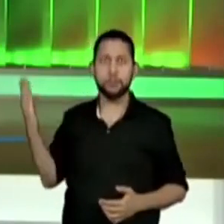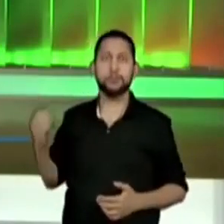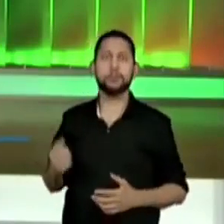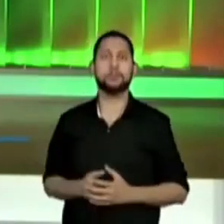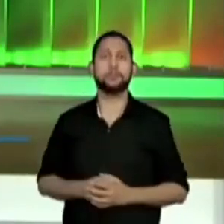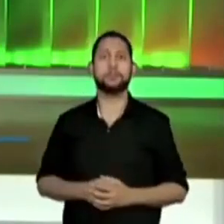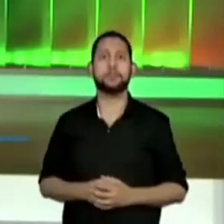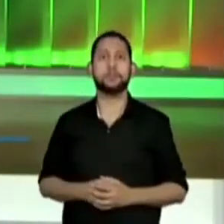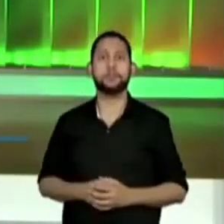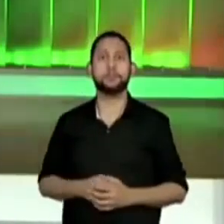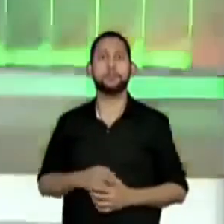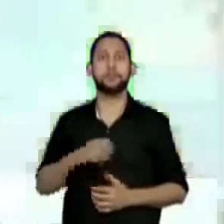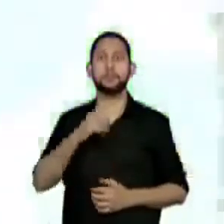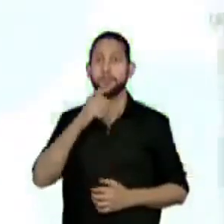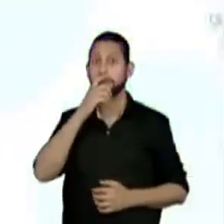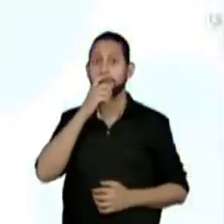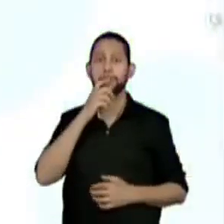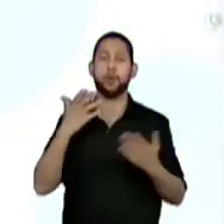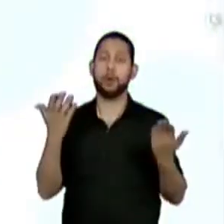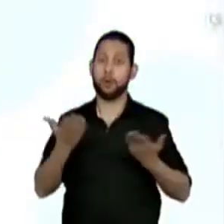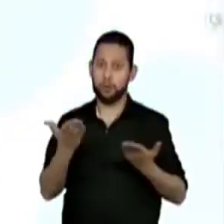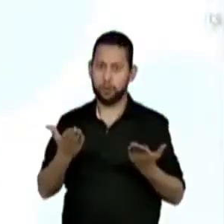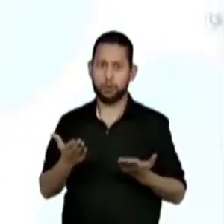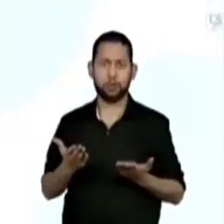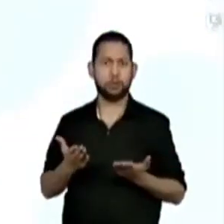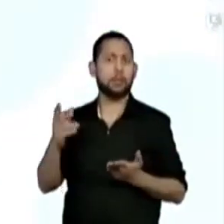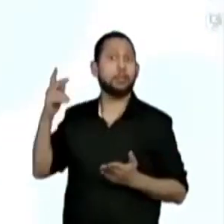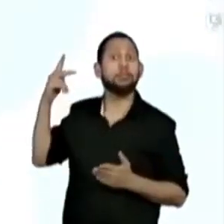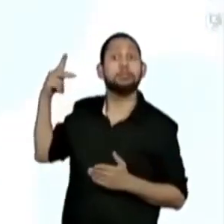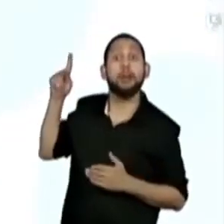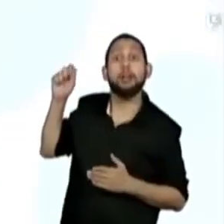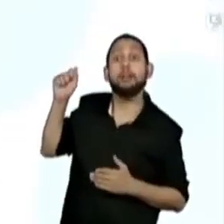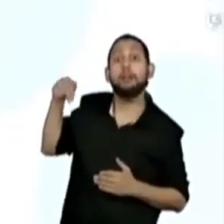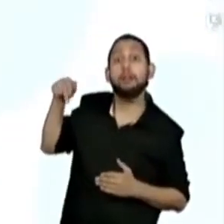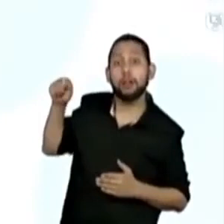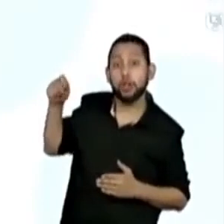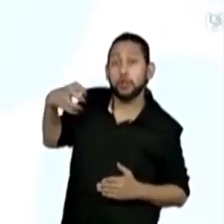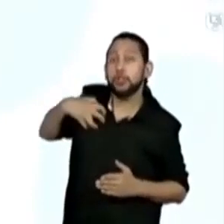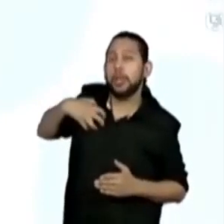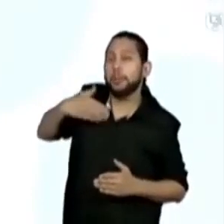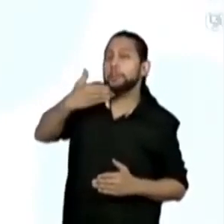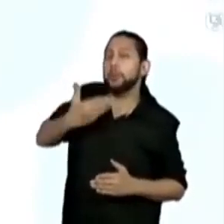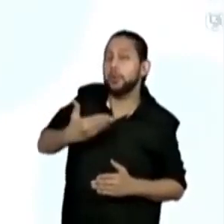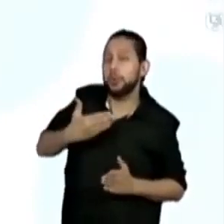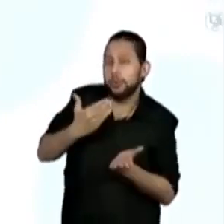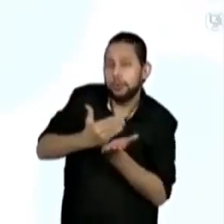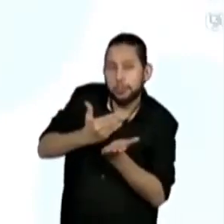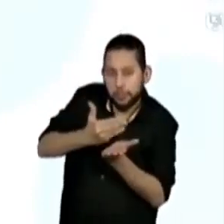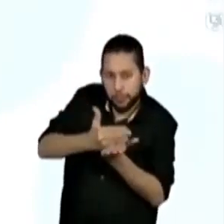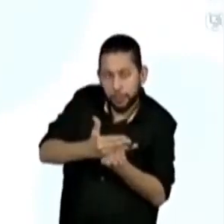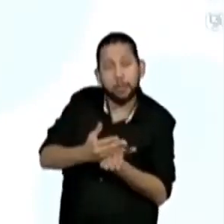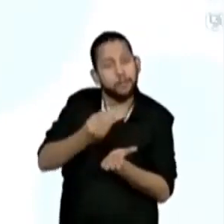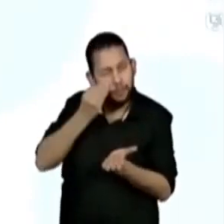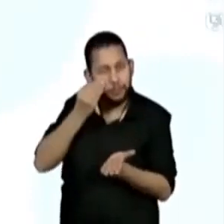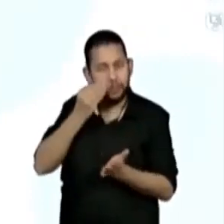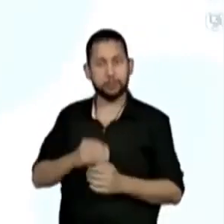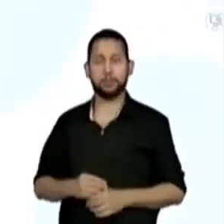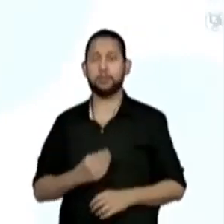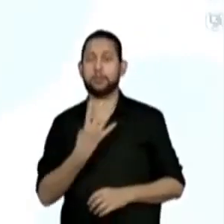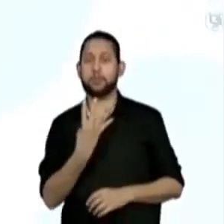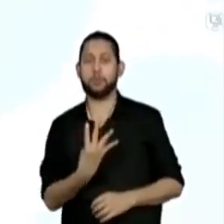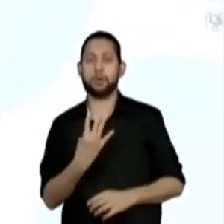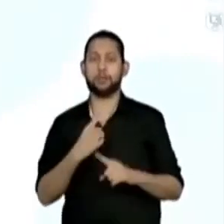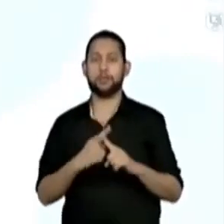Mais uma aqui pra vocês. A gente vai utilizar o mesmo procedimento para encontrar 4 vezes